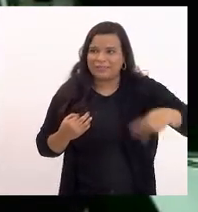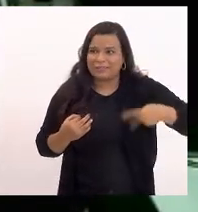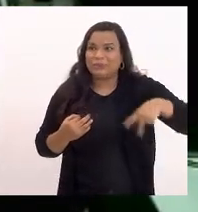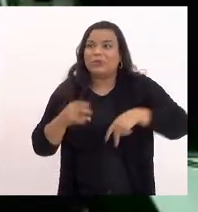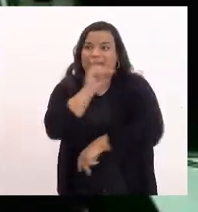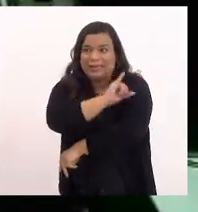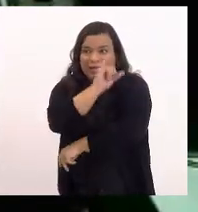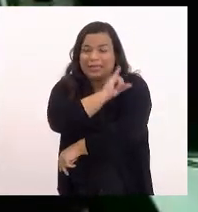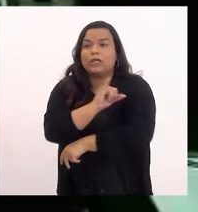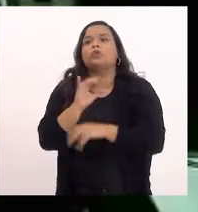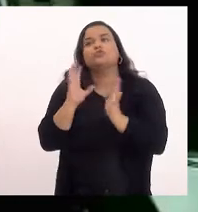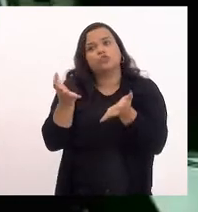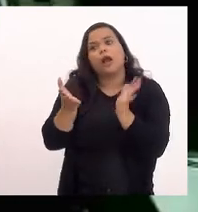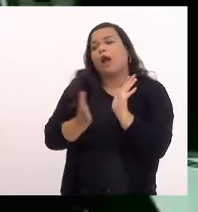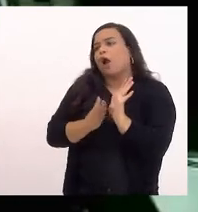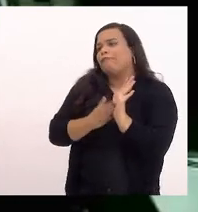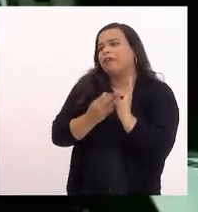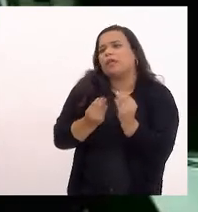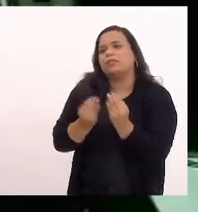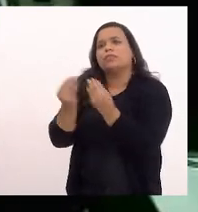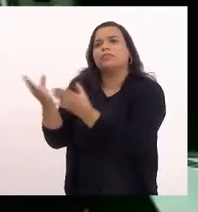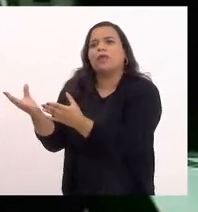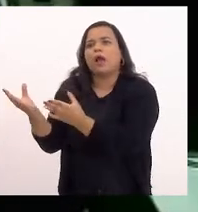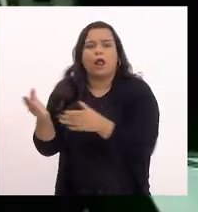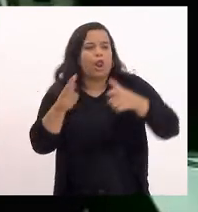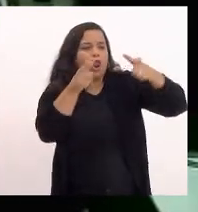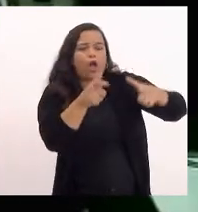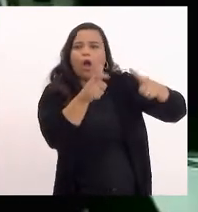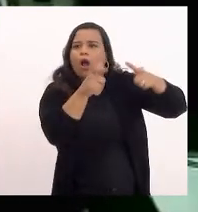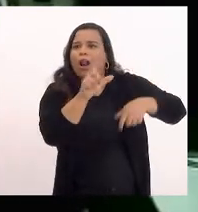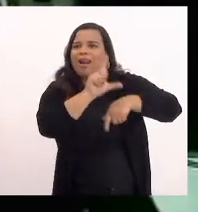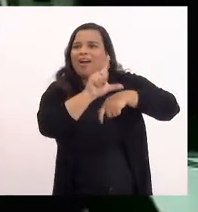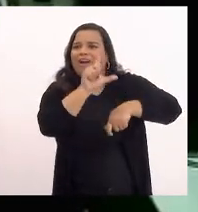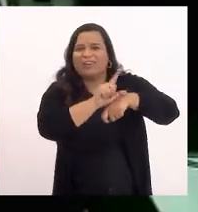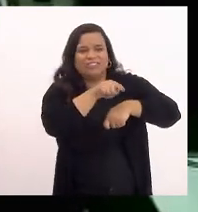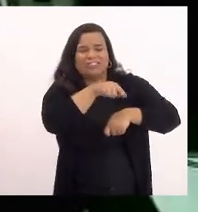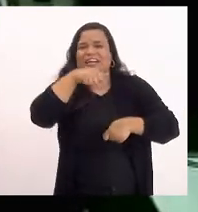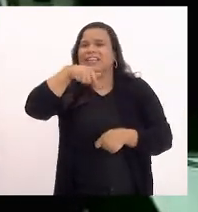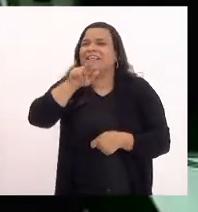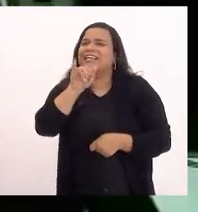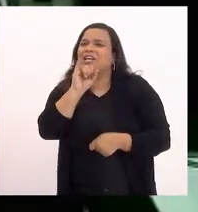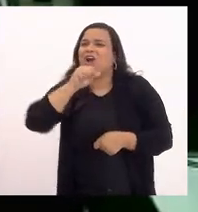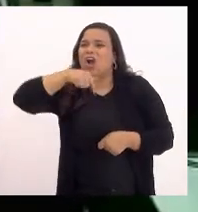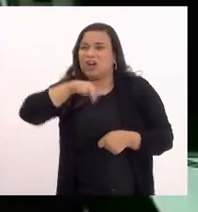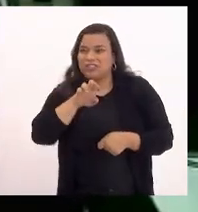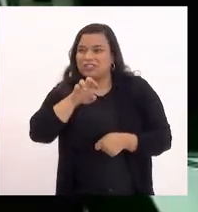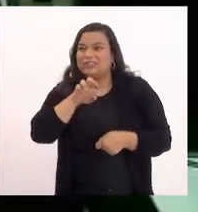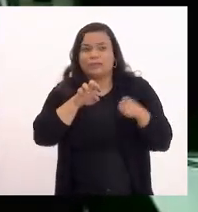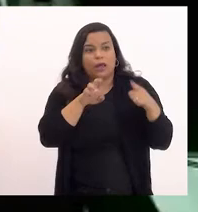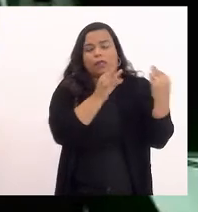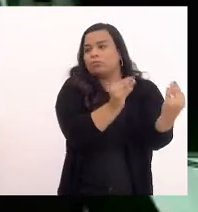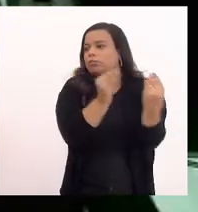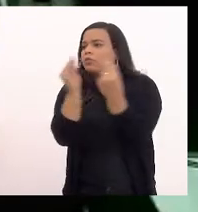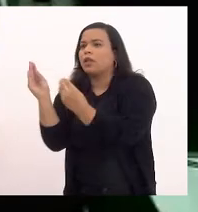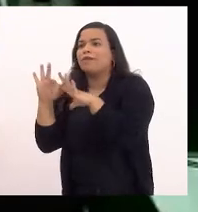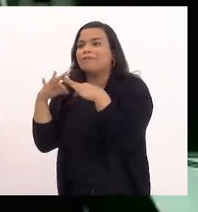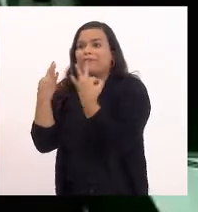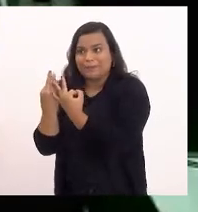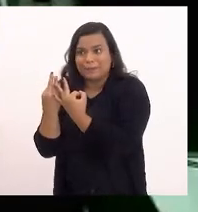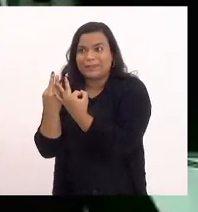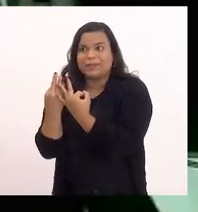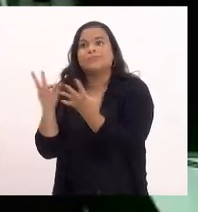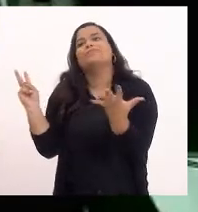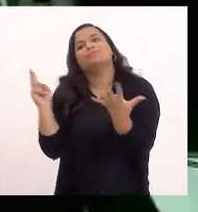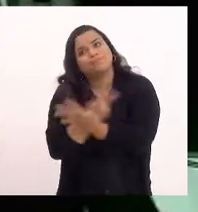família perdeu Moelize de maneira absurda e desumana e a gente teve